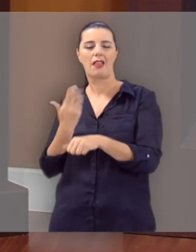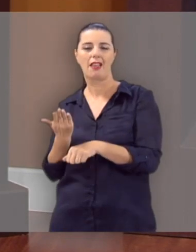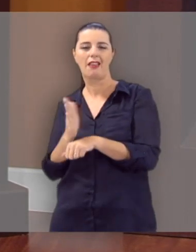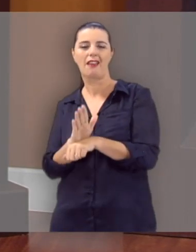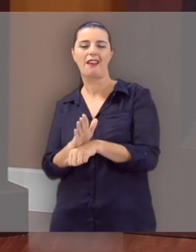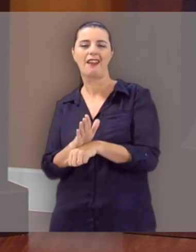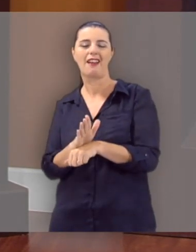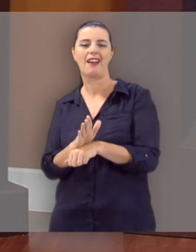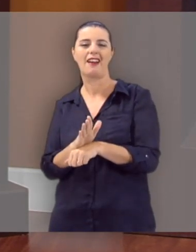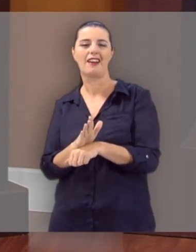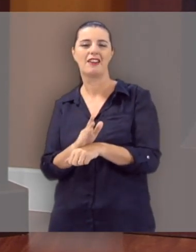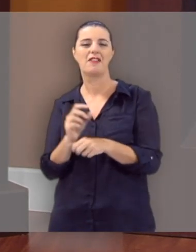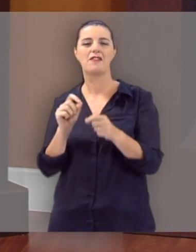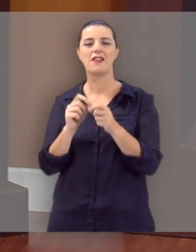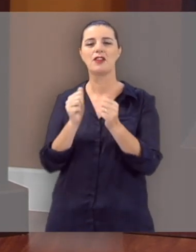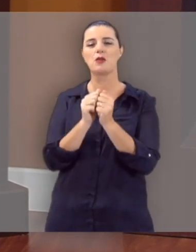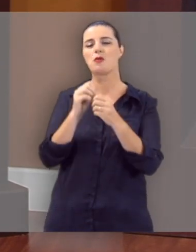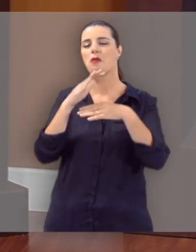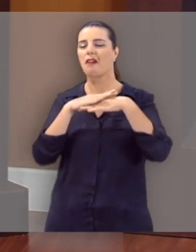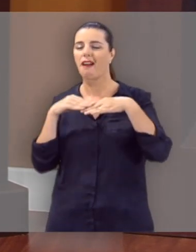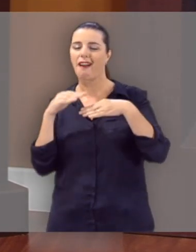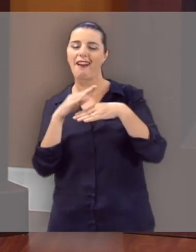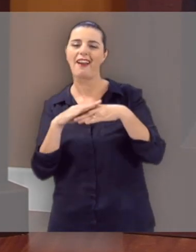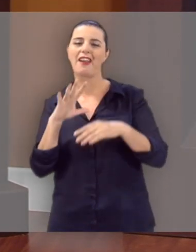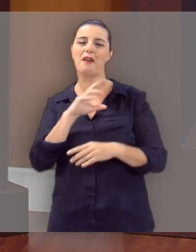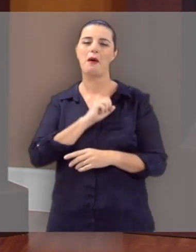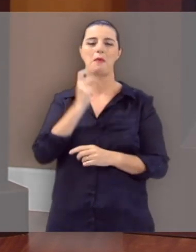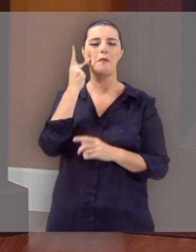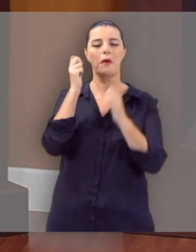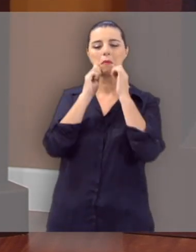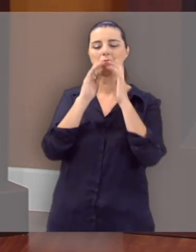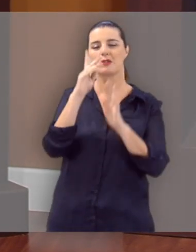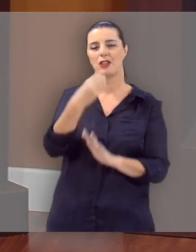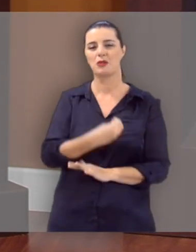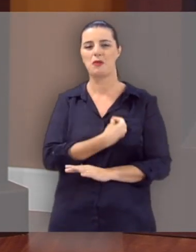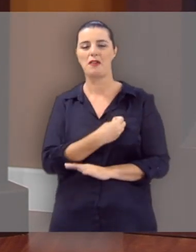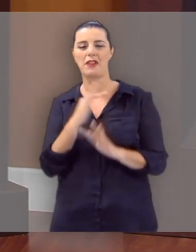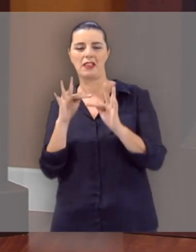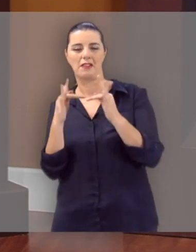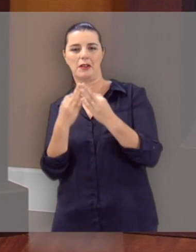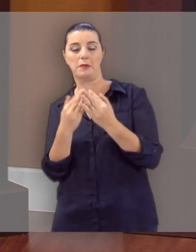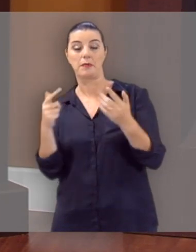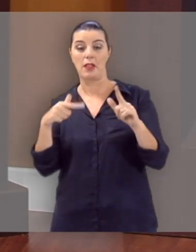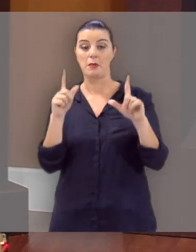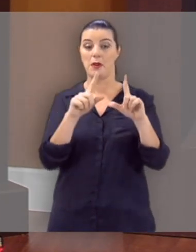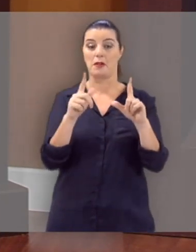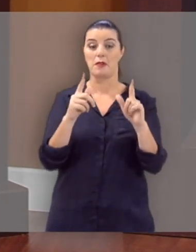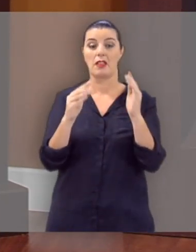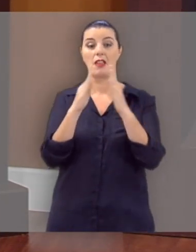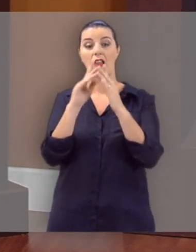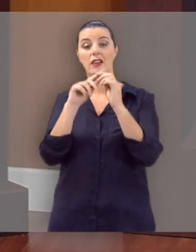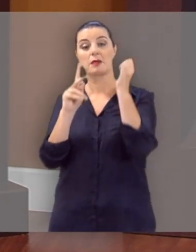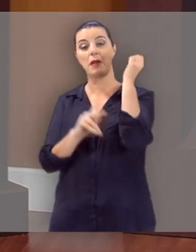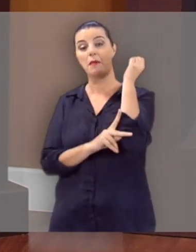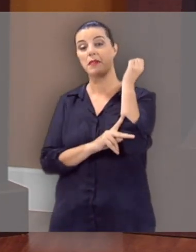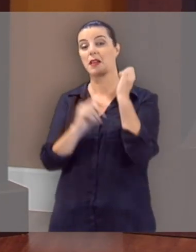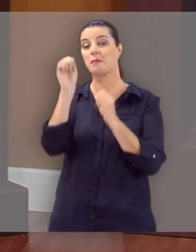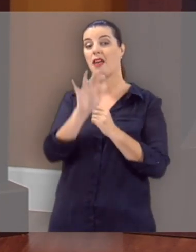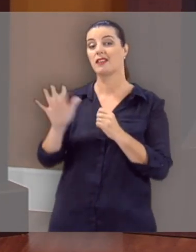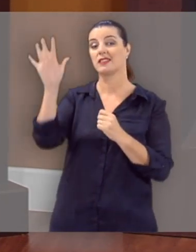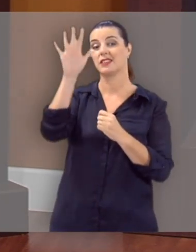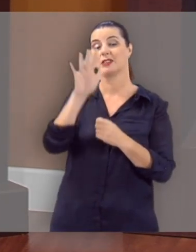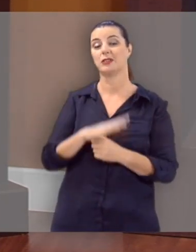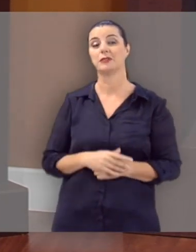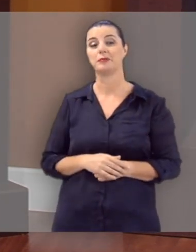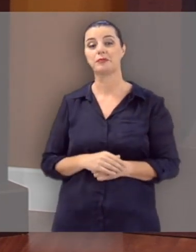dado a este programa, que é feito com tanto carinho para abençoar a sua vida, a sua família. Este é um programa da Igreja Presbiteriana do